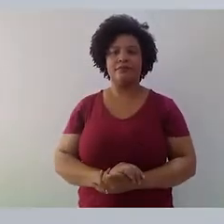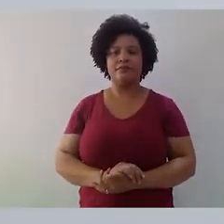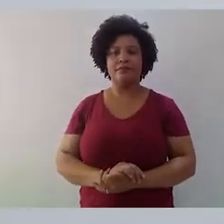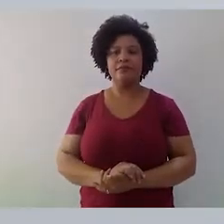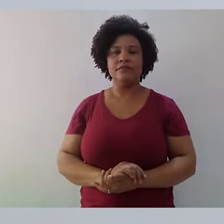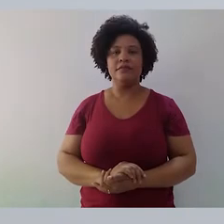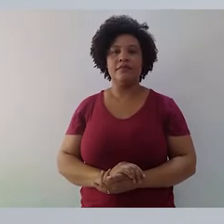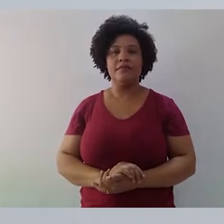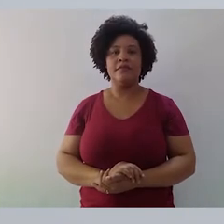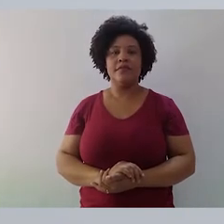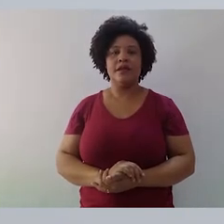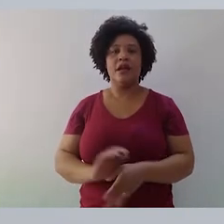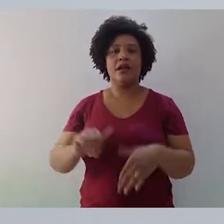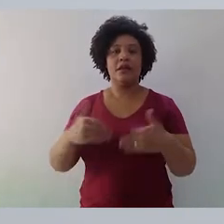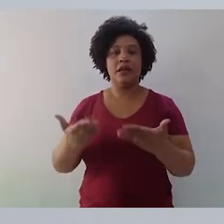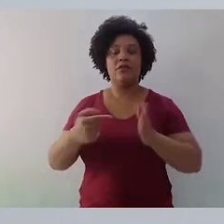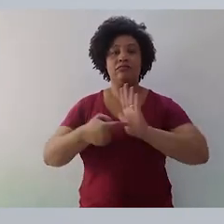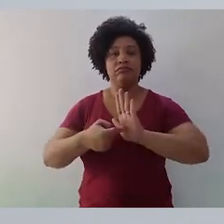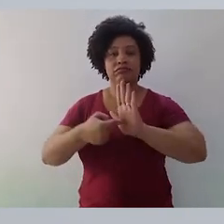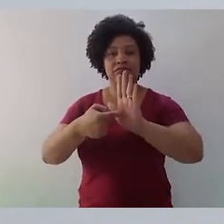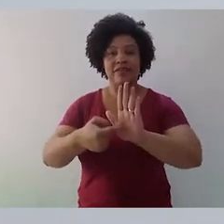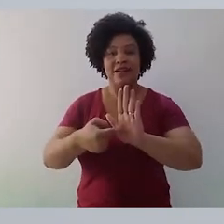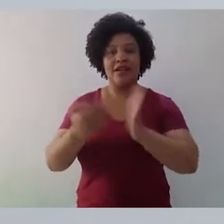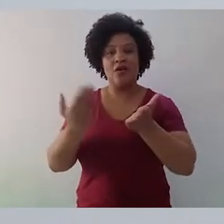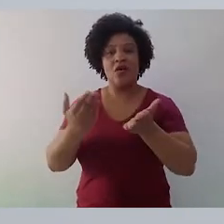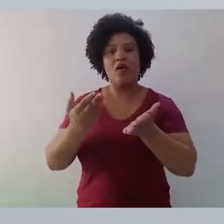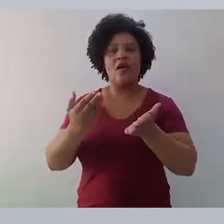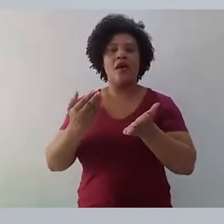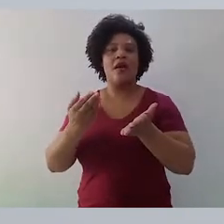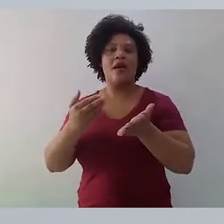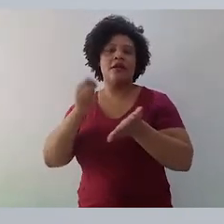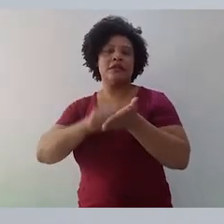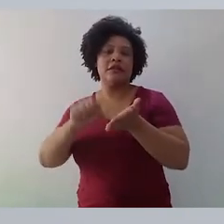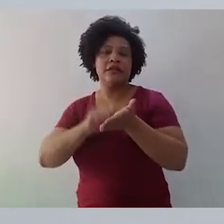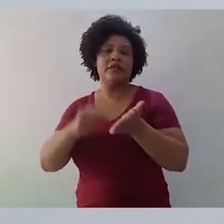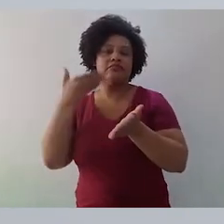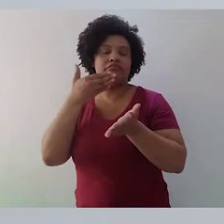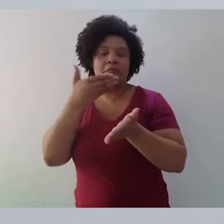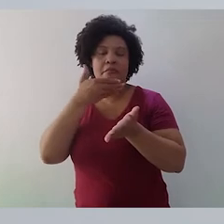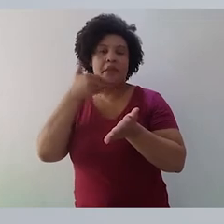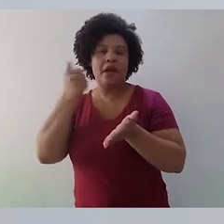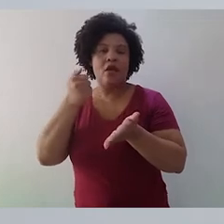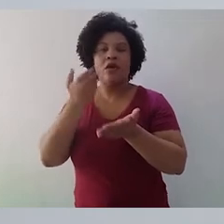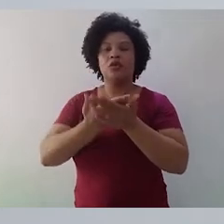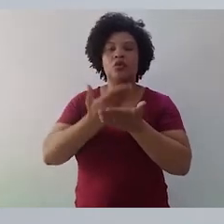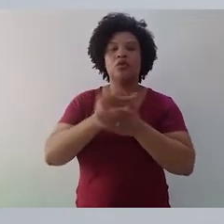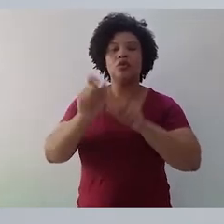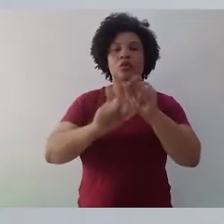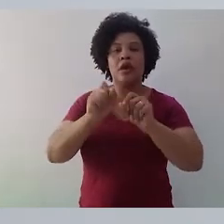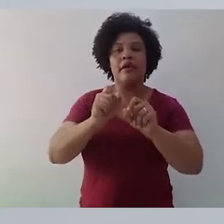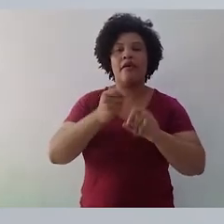então, ver o que a retórica estuda e como que a gente pode transpor o estudo que é aplicado à fala